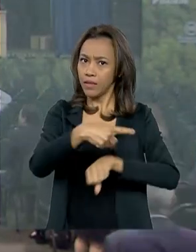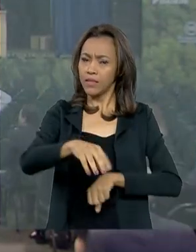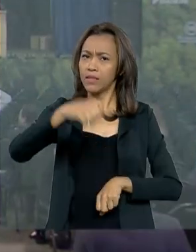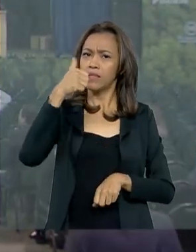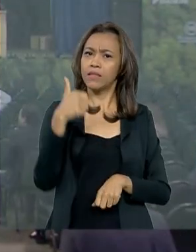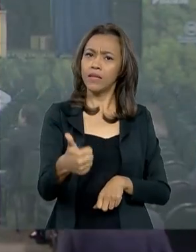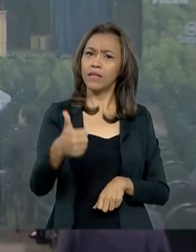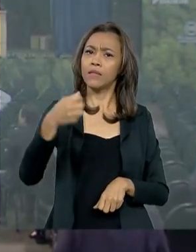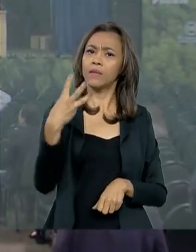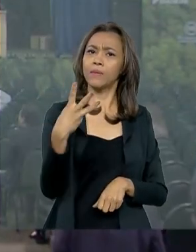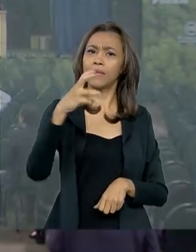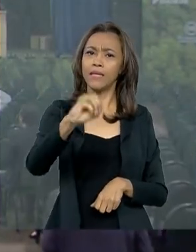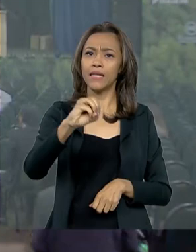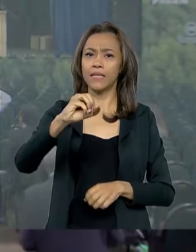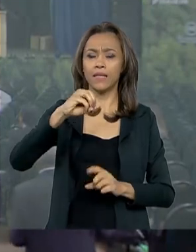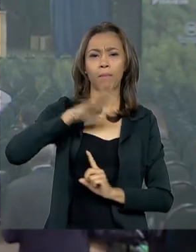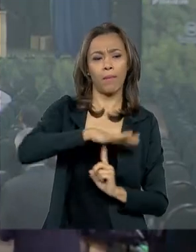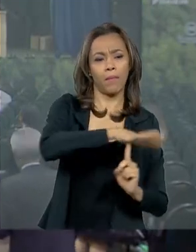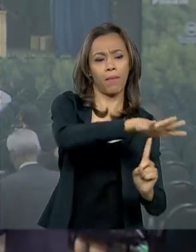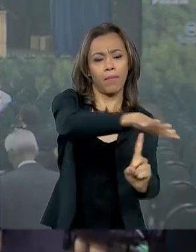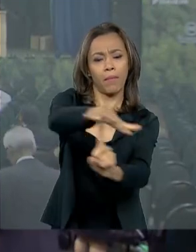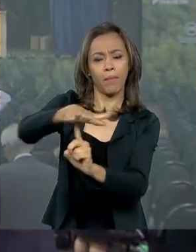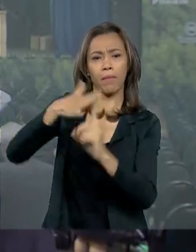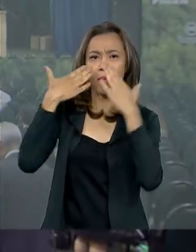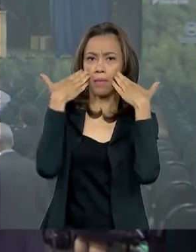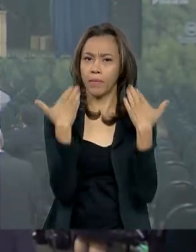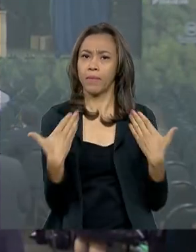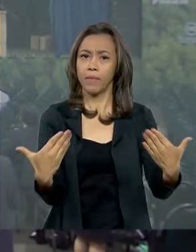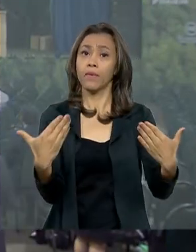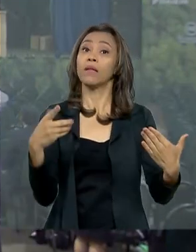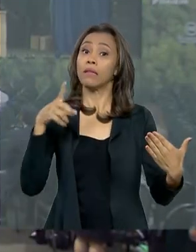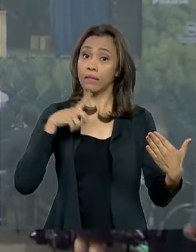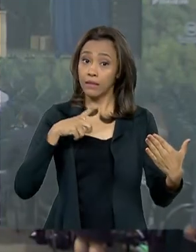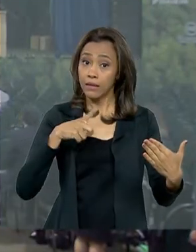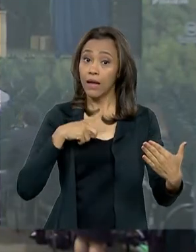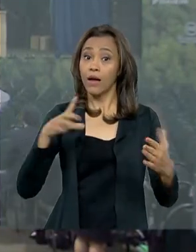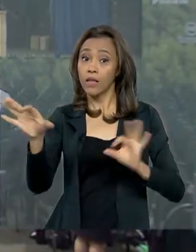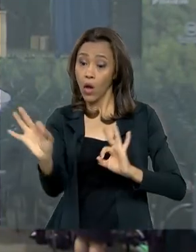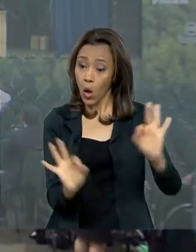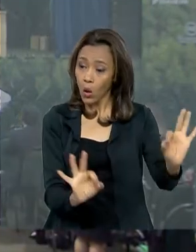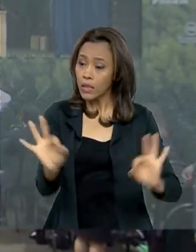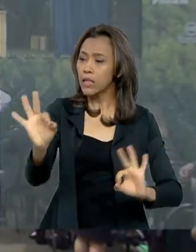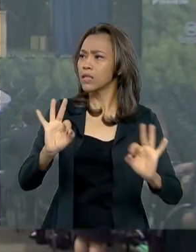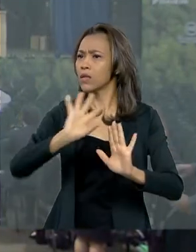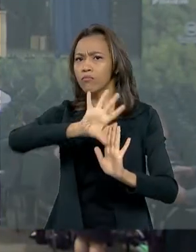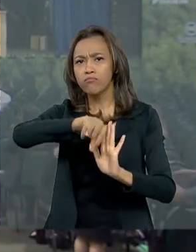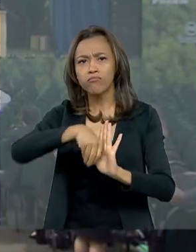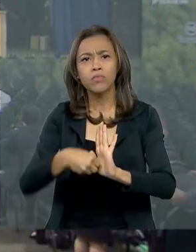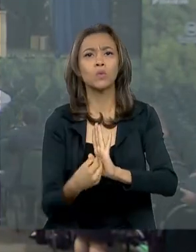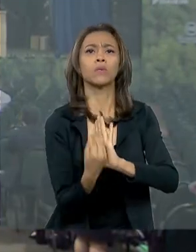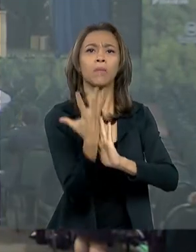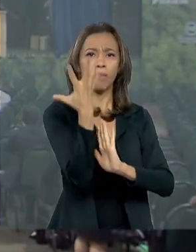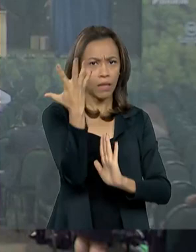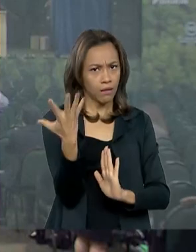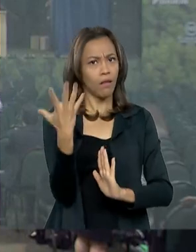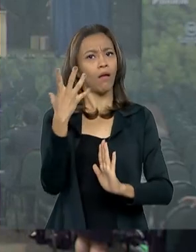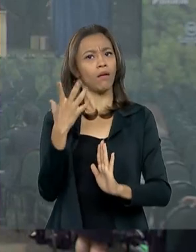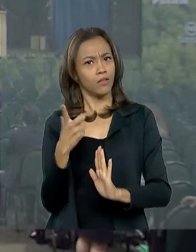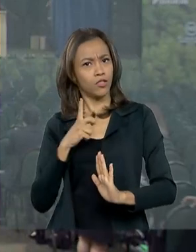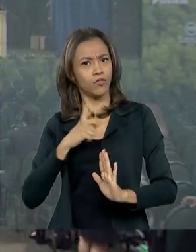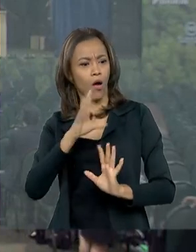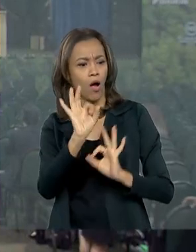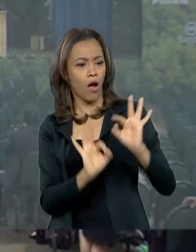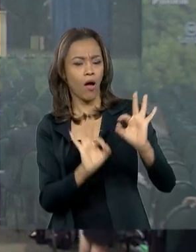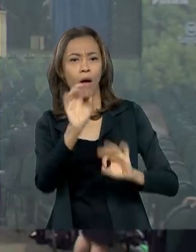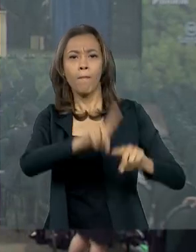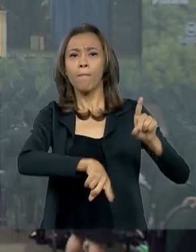expositores. E olha, a sustentabilidade está presente até na montagem da feira, viu? Todos os estandes foram confeccionados com